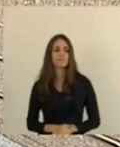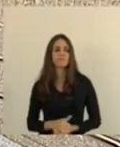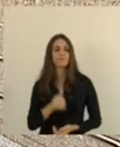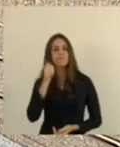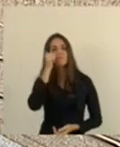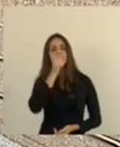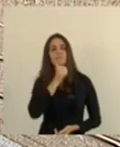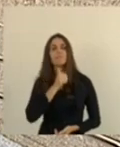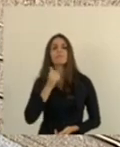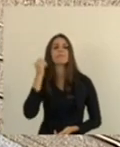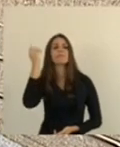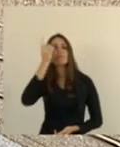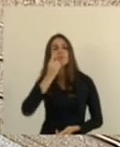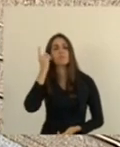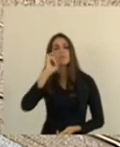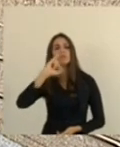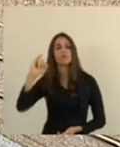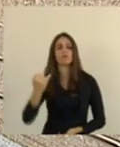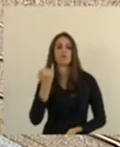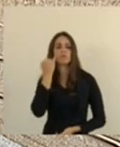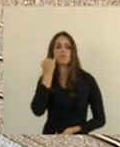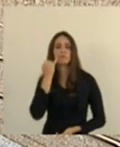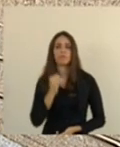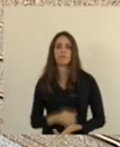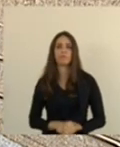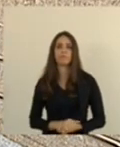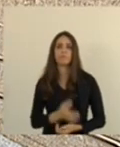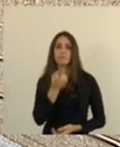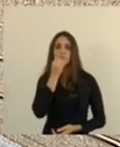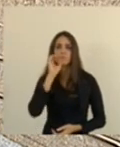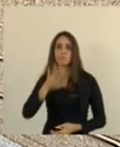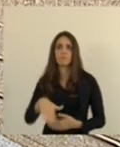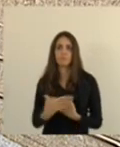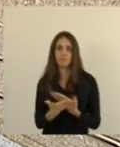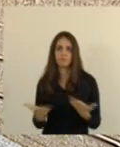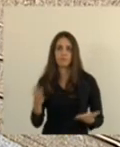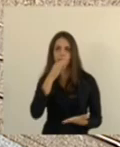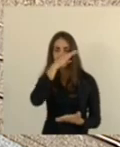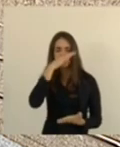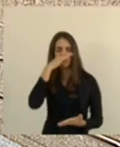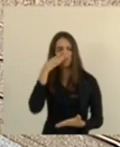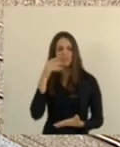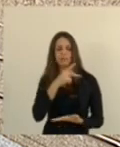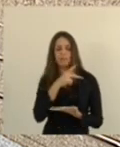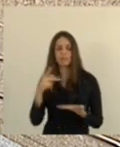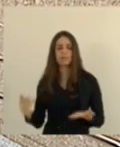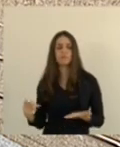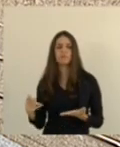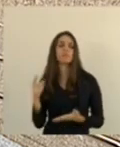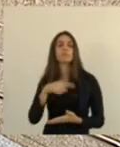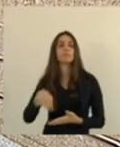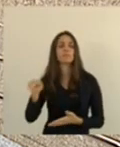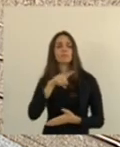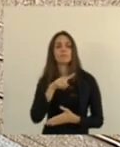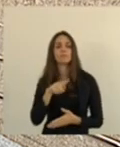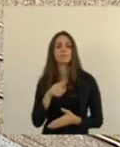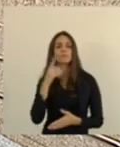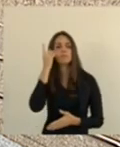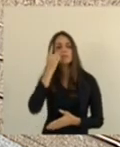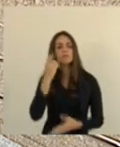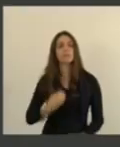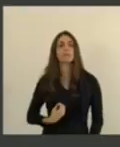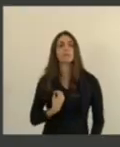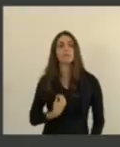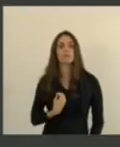deputada Janete de Sá. Boa tarde, senhor presidente, novos colegas que ainda se encontram